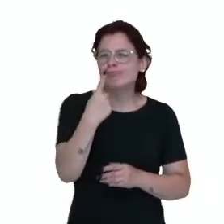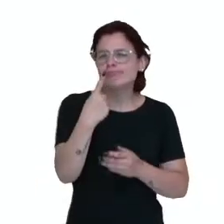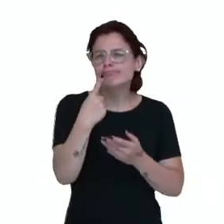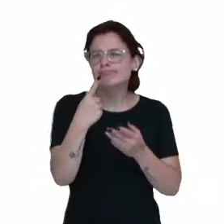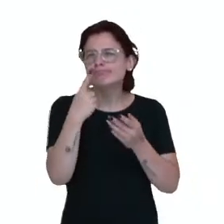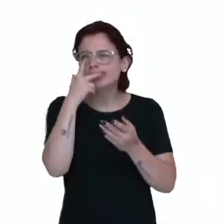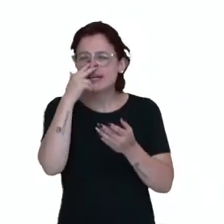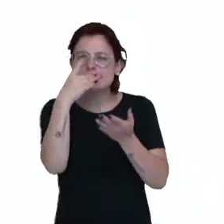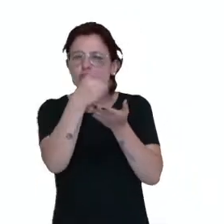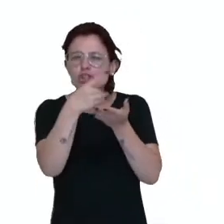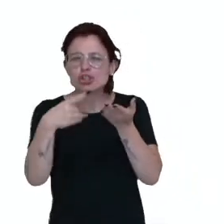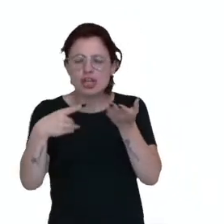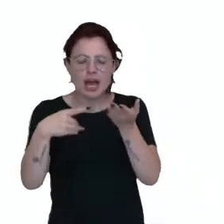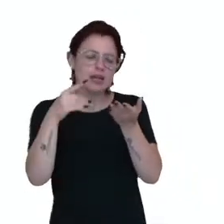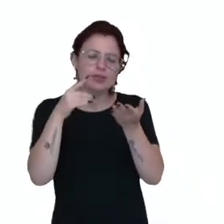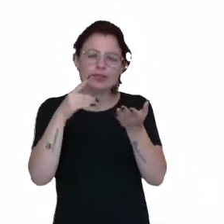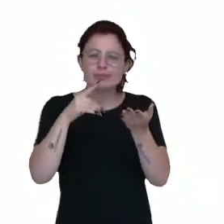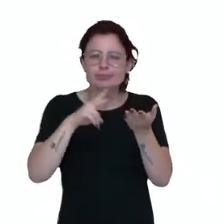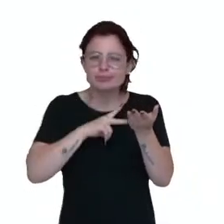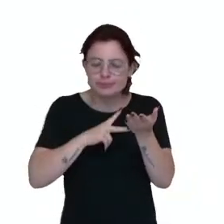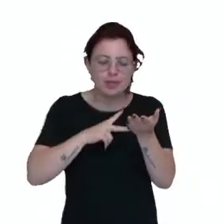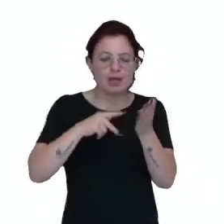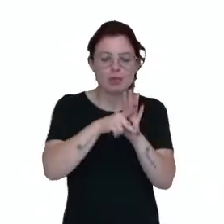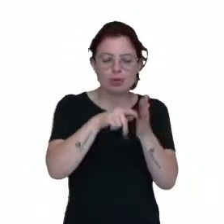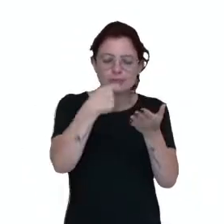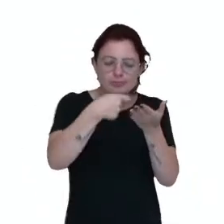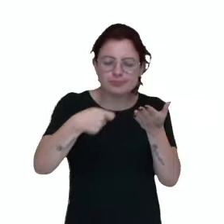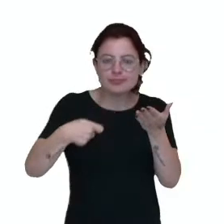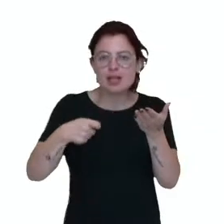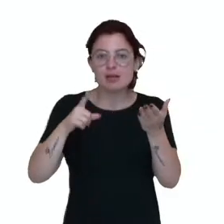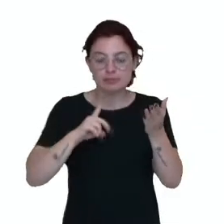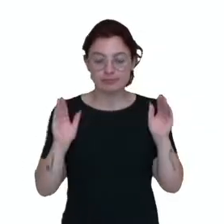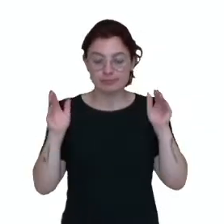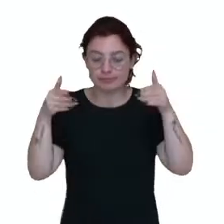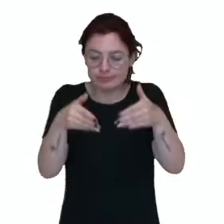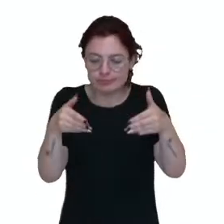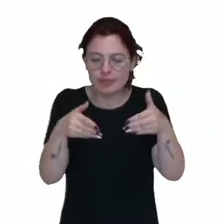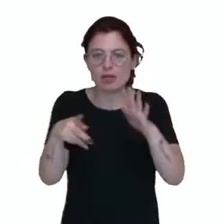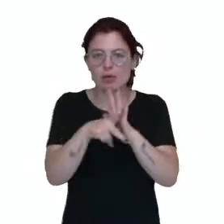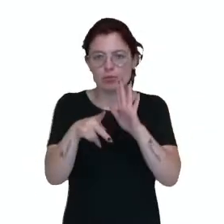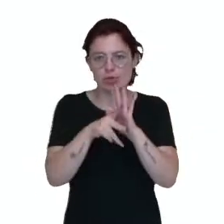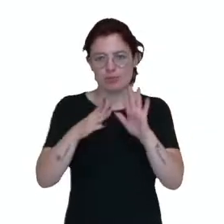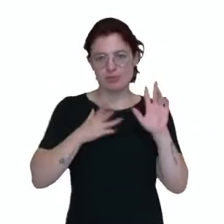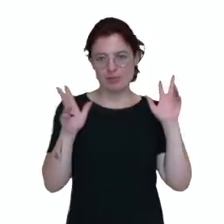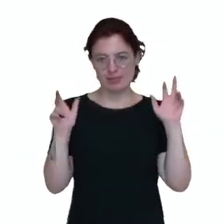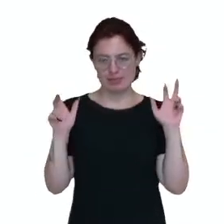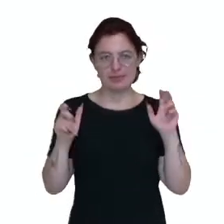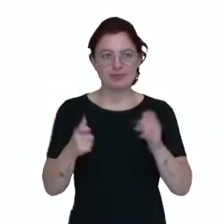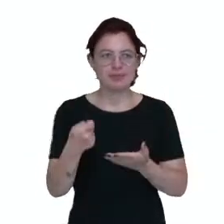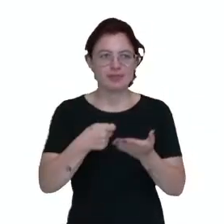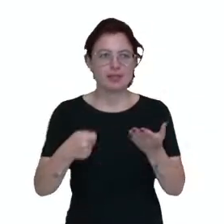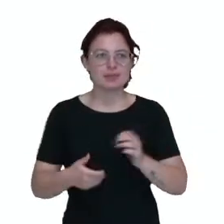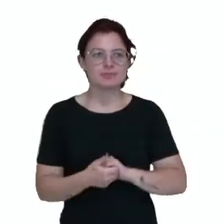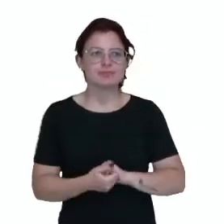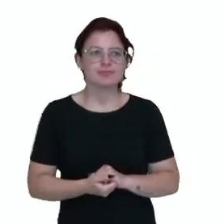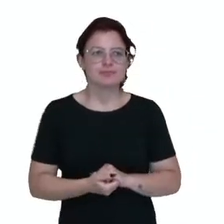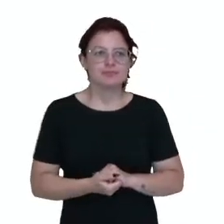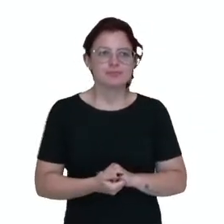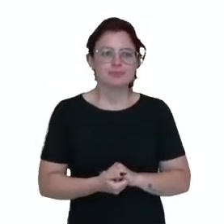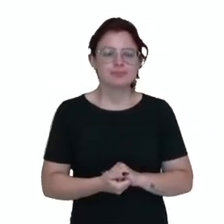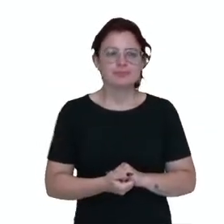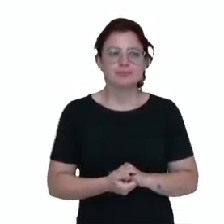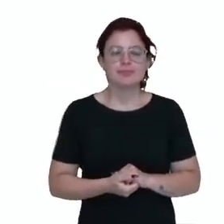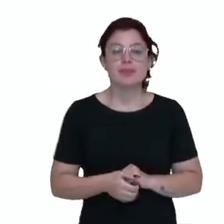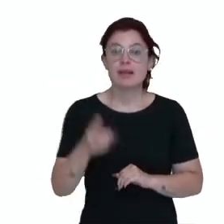que aborda um assunto específico escolhido pelo seu autor. Aqui na nossa iconografia eu coloquei, né,